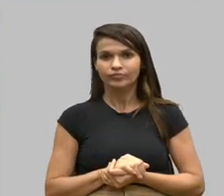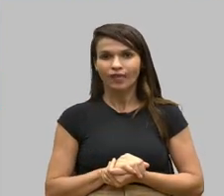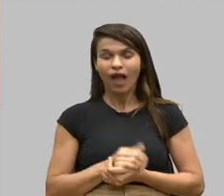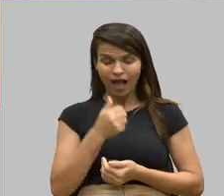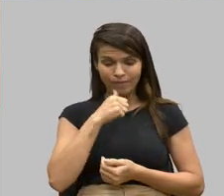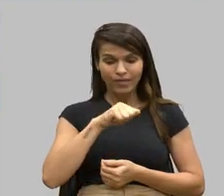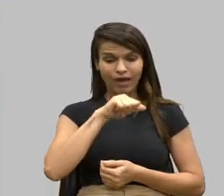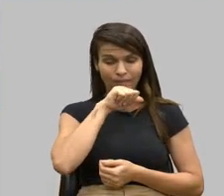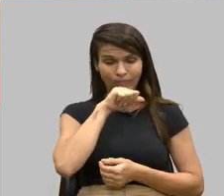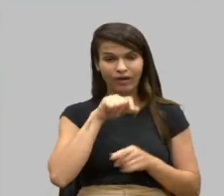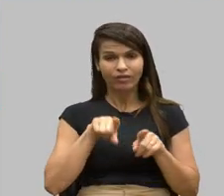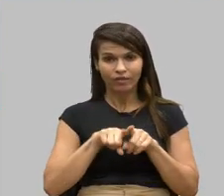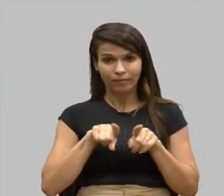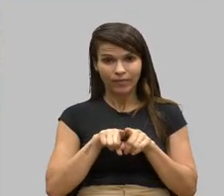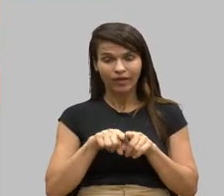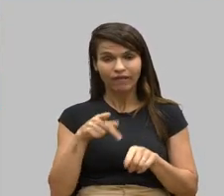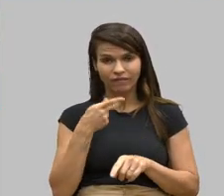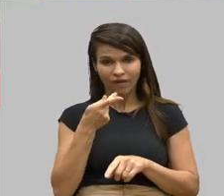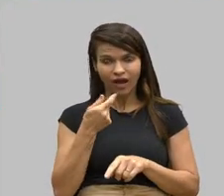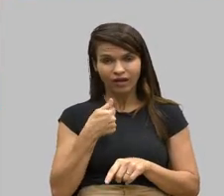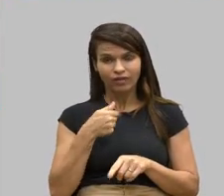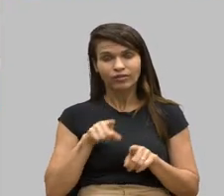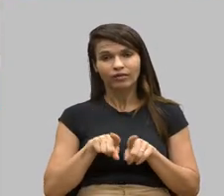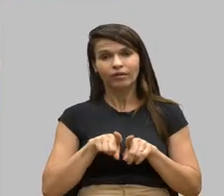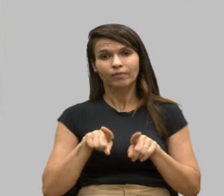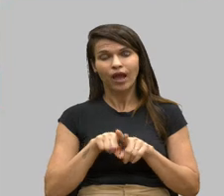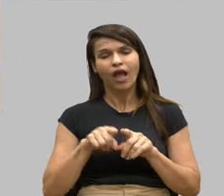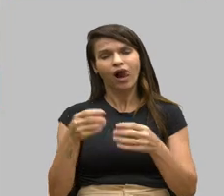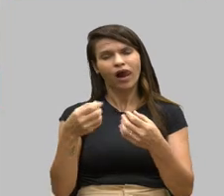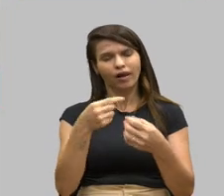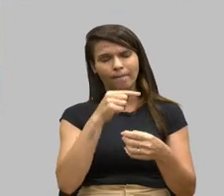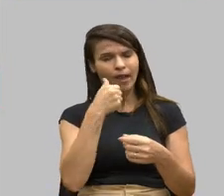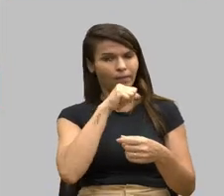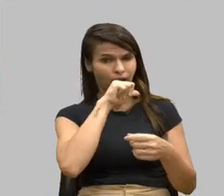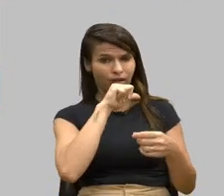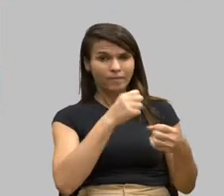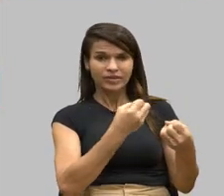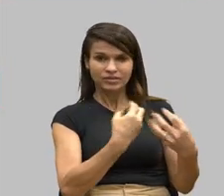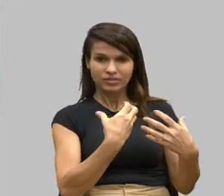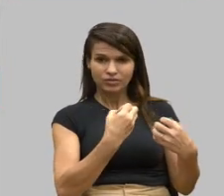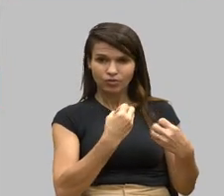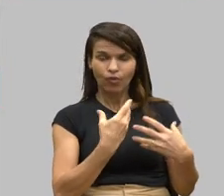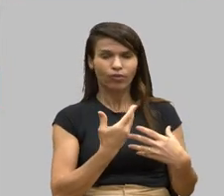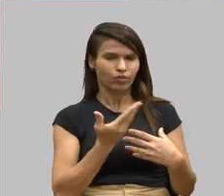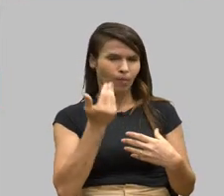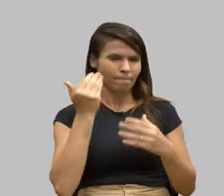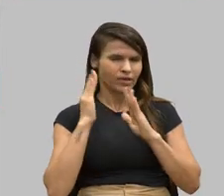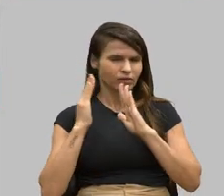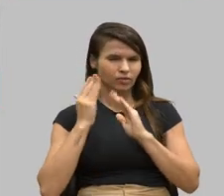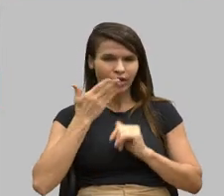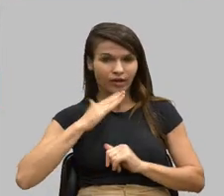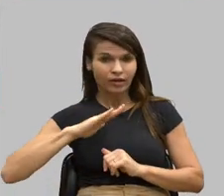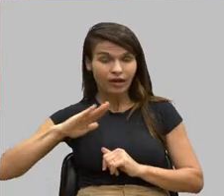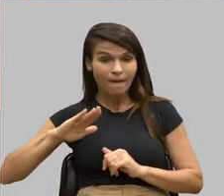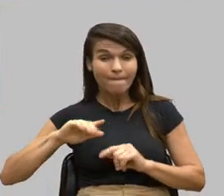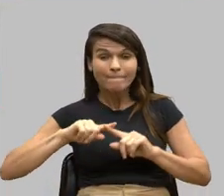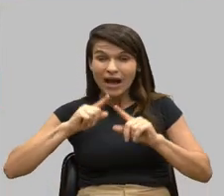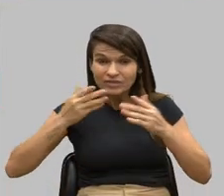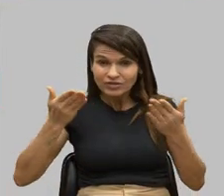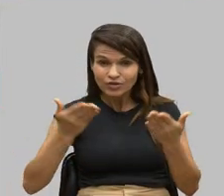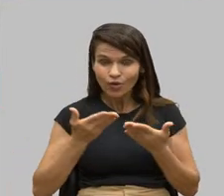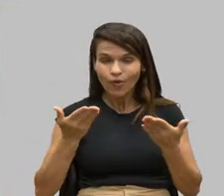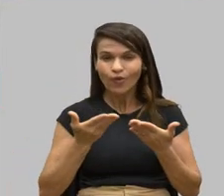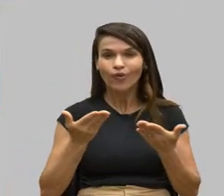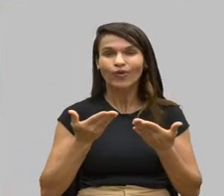também, que ela me ensinou muita coisa quando eu era criança. Mas hoje, eu